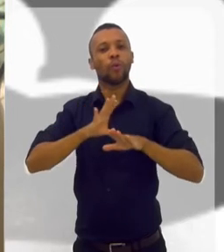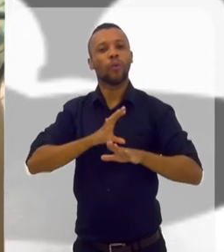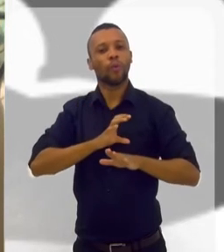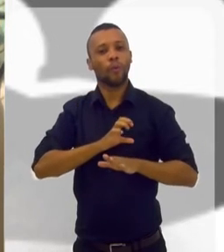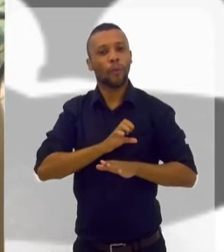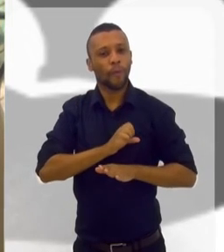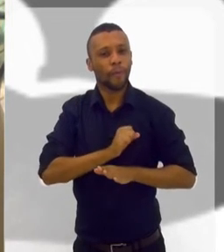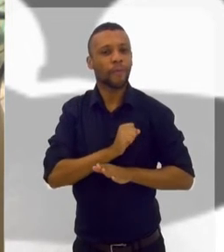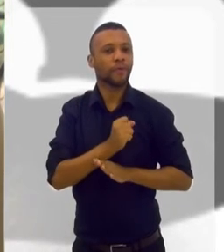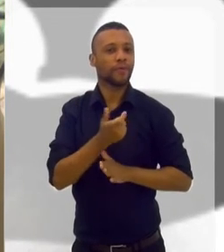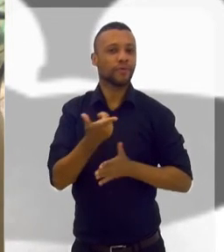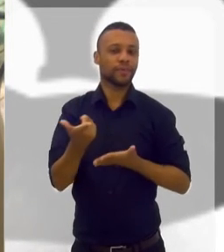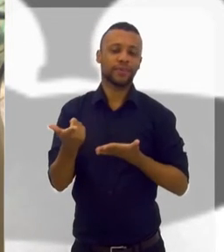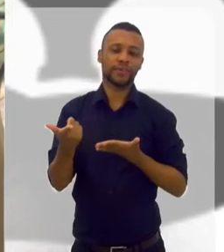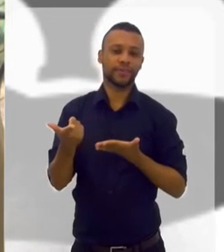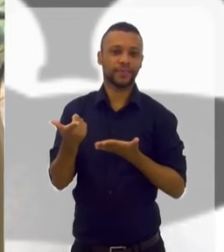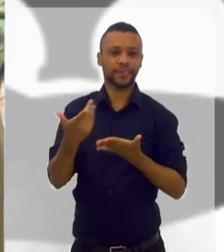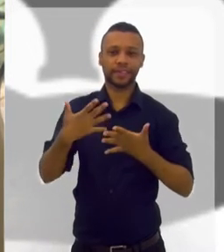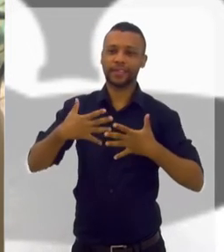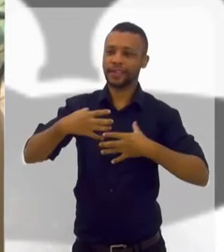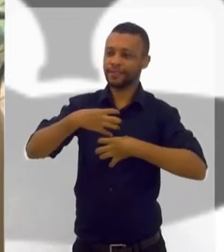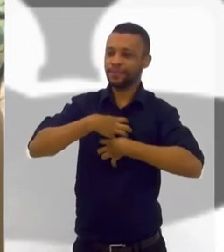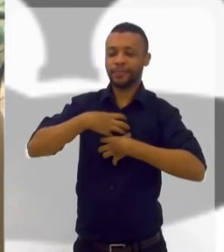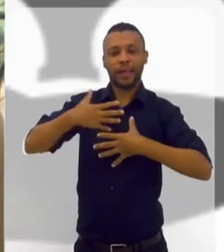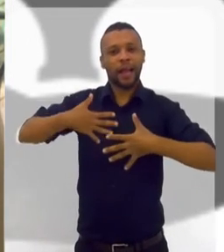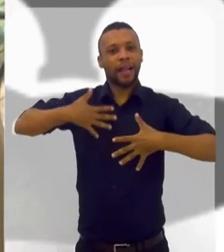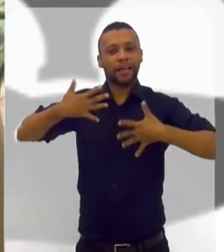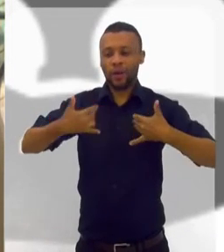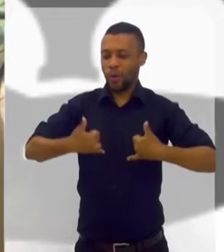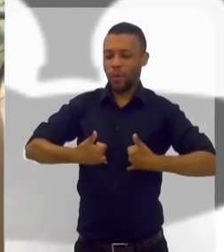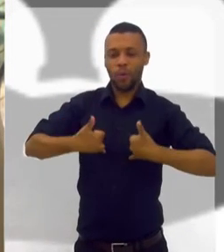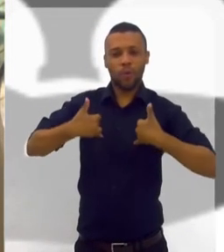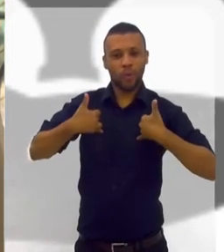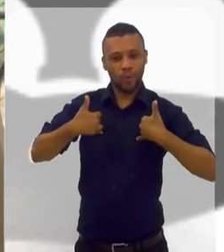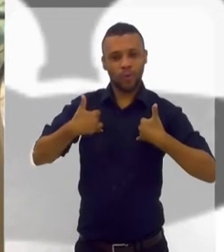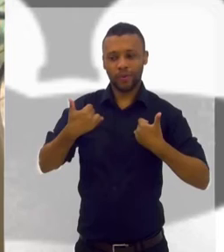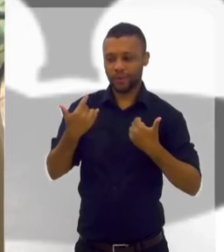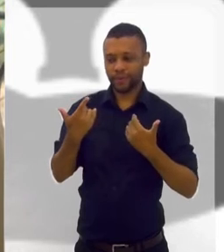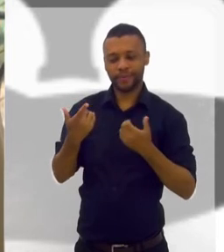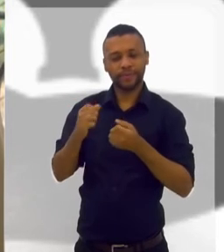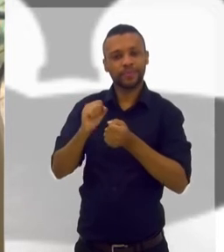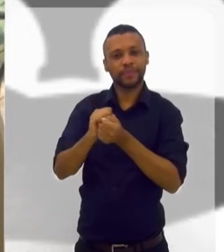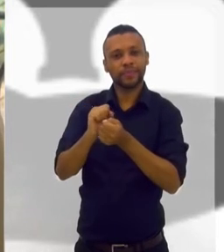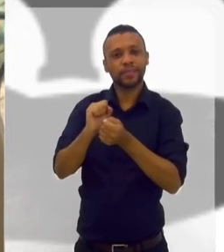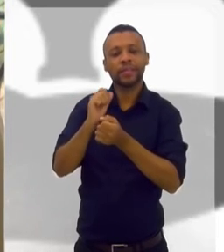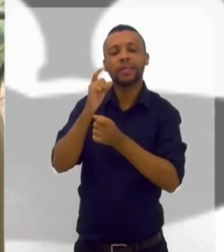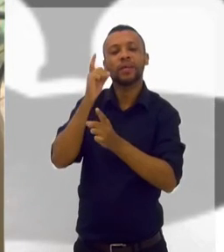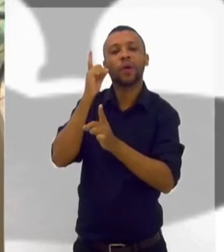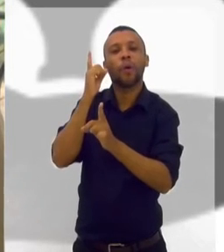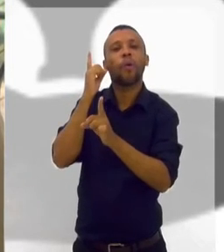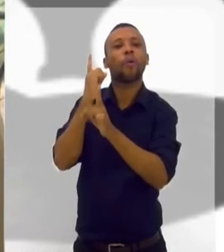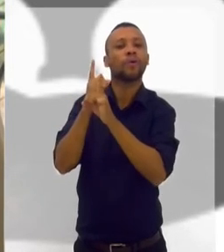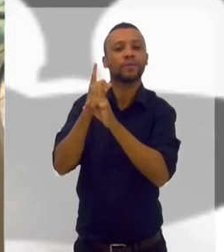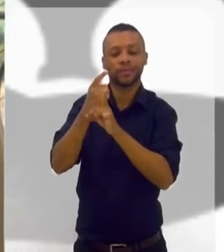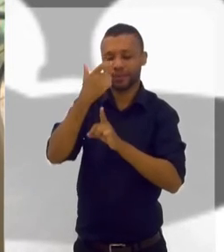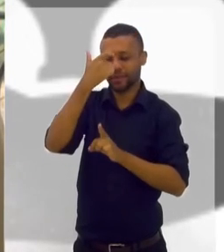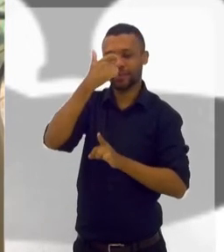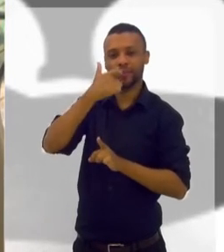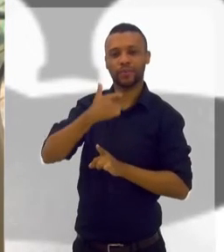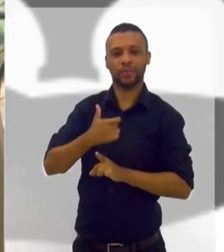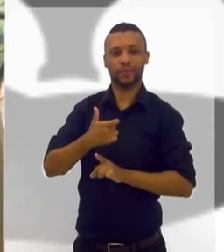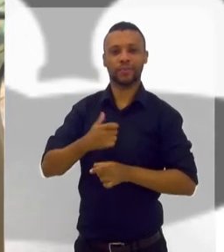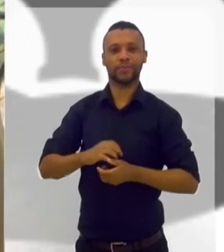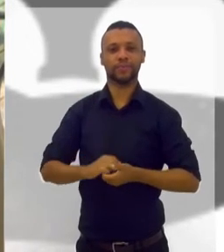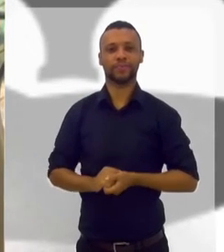Você sente o amor. Você sente a alegria dessa criança, o orgulho que ela está de estar encontrando com você.